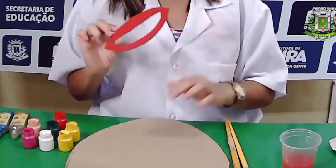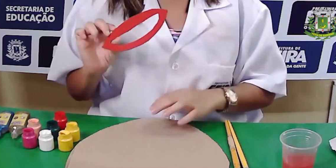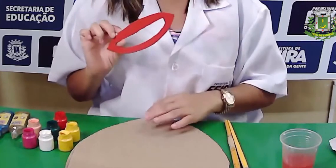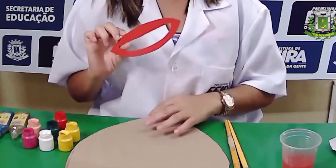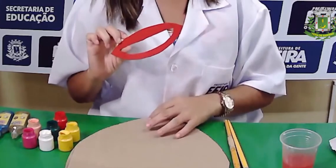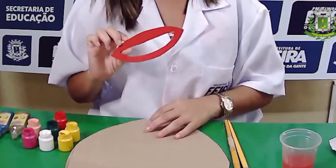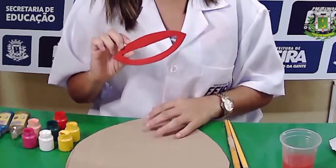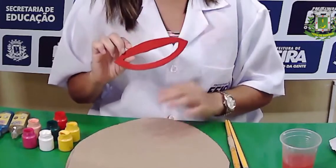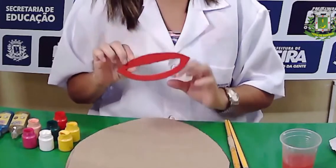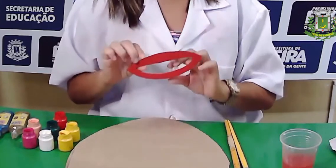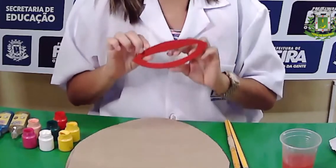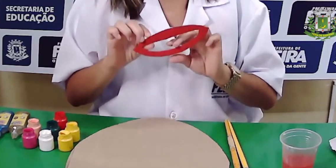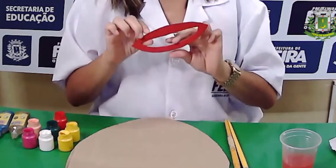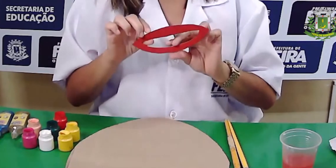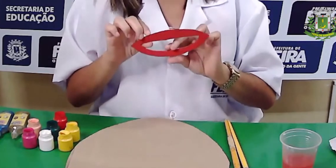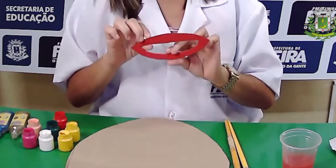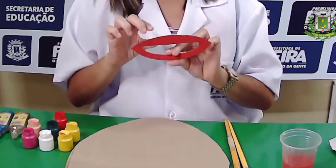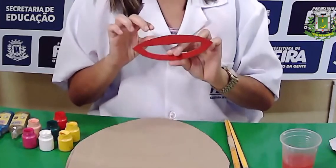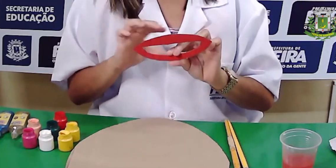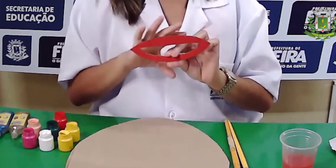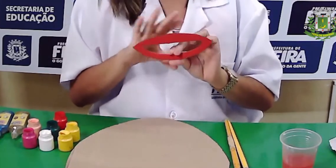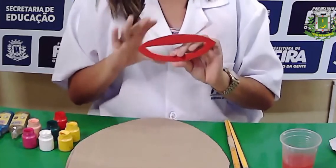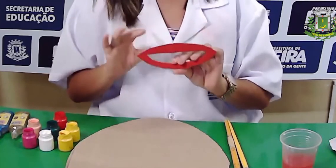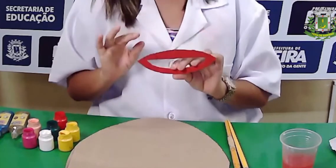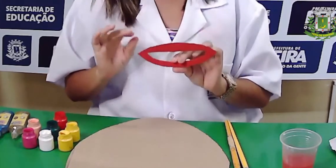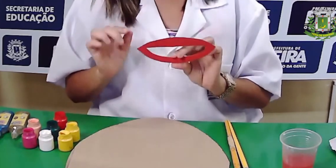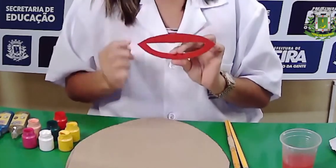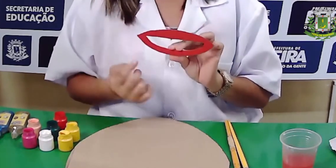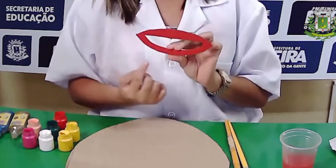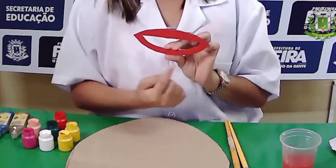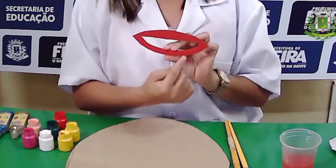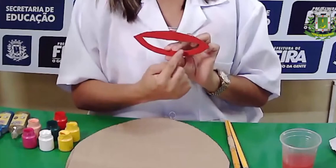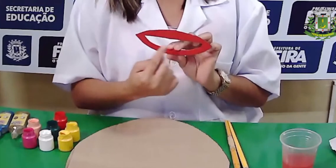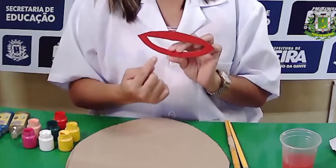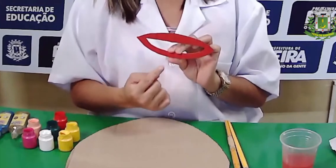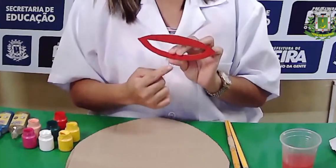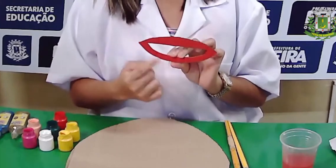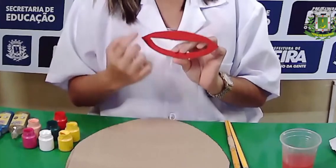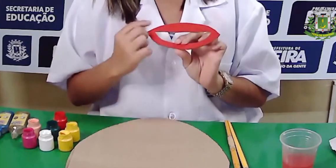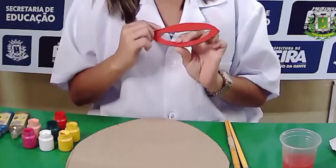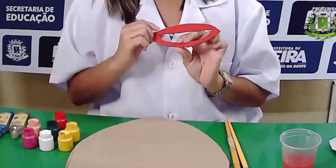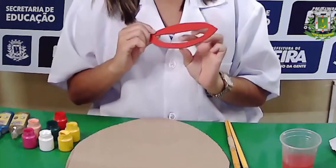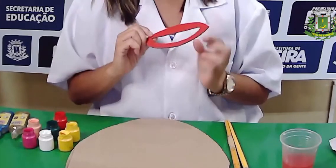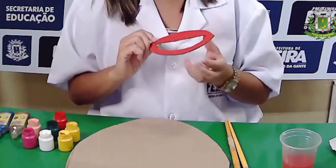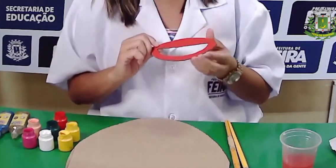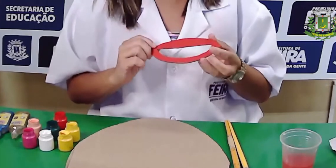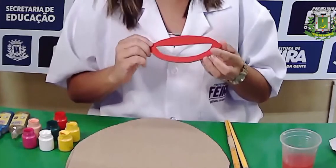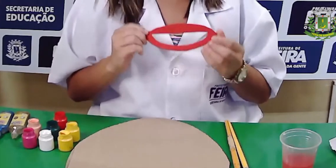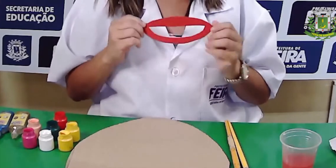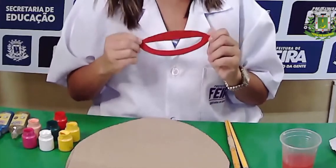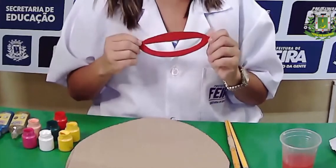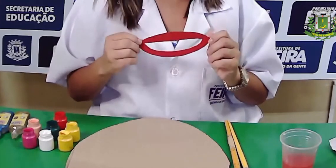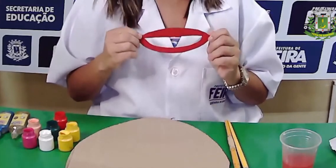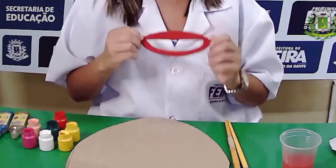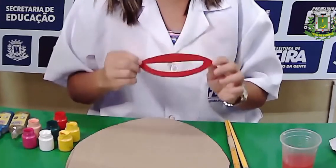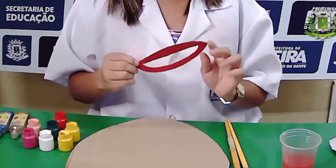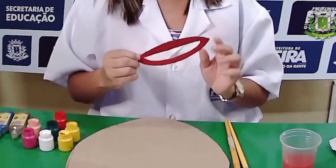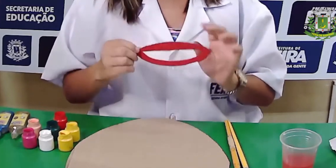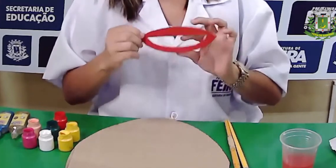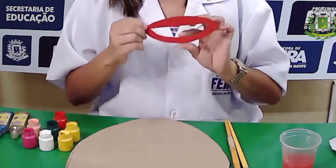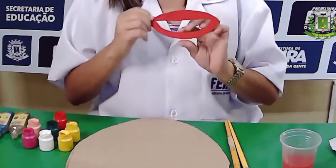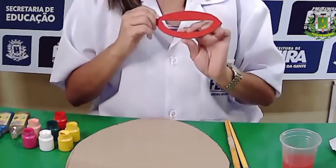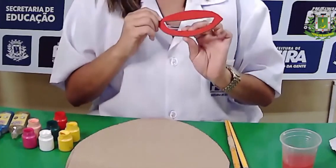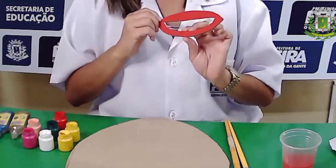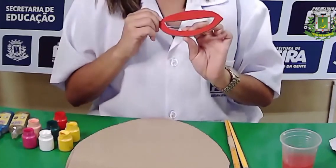colocar na nossa máscara, já desenhou, eu já desenhei, já cortei e já pintei de vermelhinho, tá?